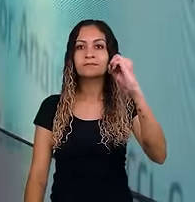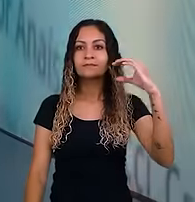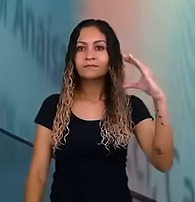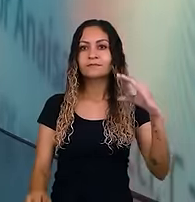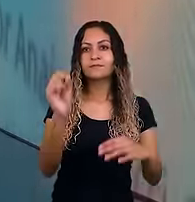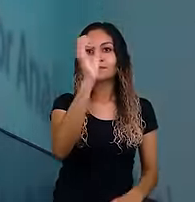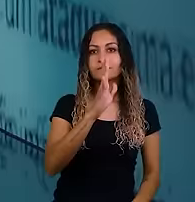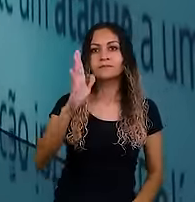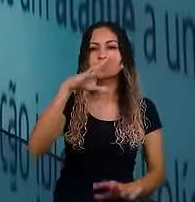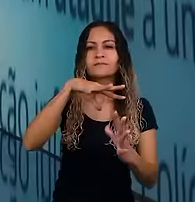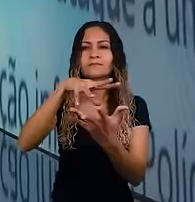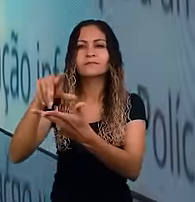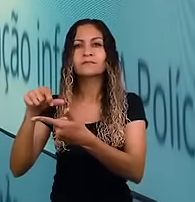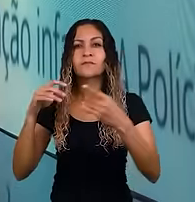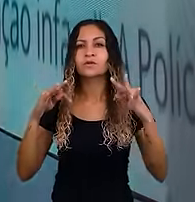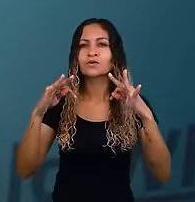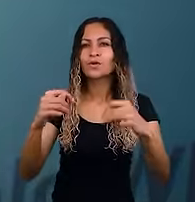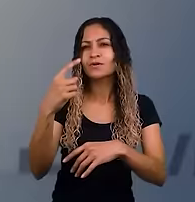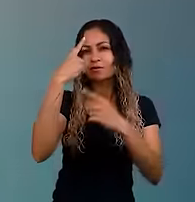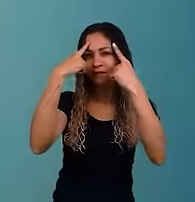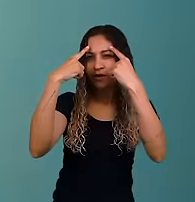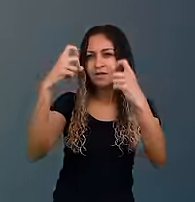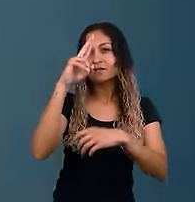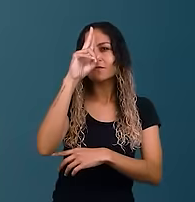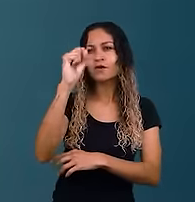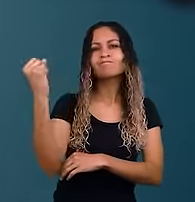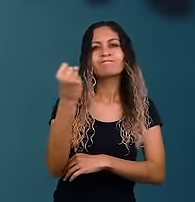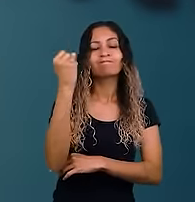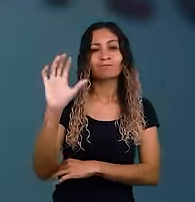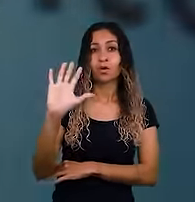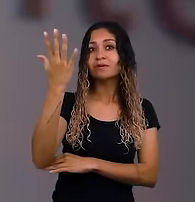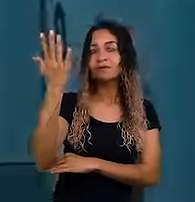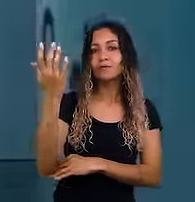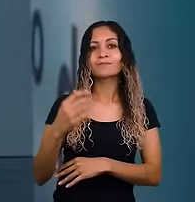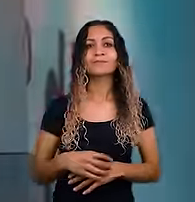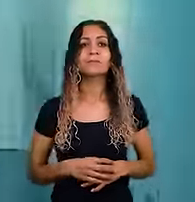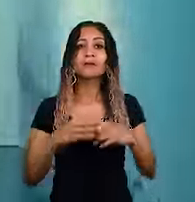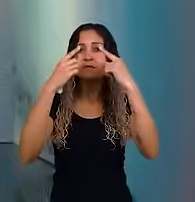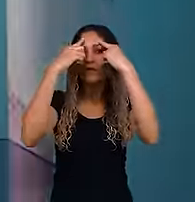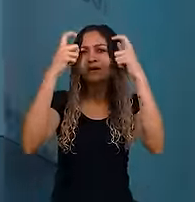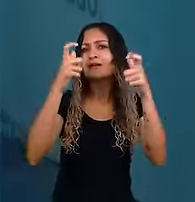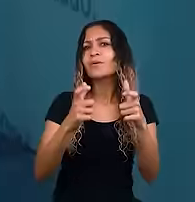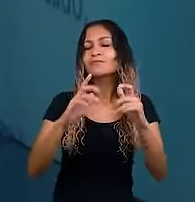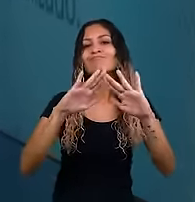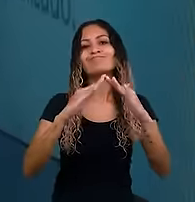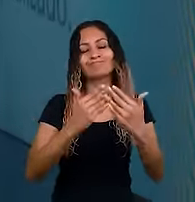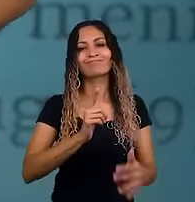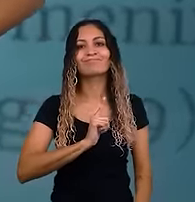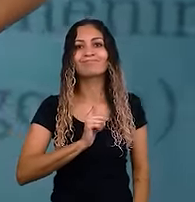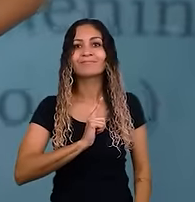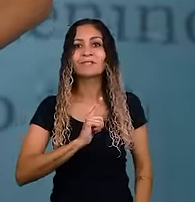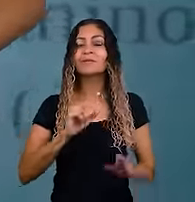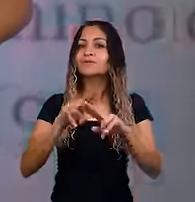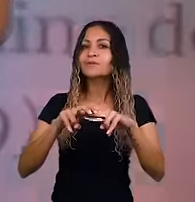Santa Catarina, o Brasil e o mundo experimentam uma onda de crimes violentos, muitos deles nas unidades de ensino.